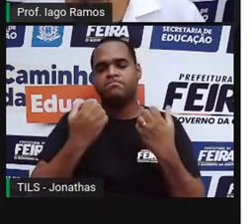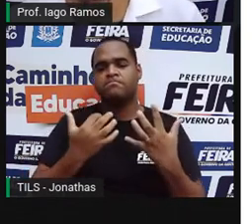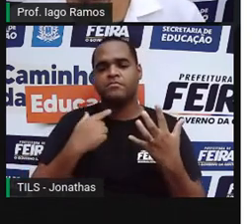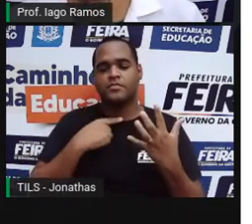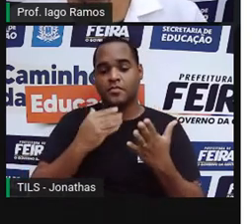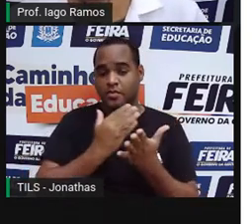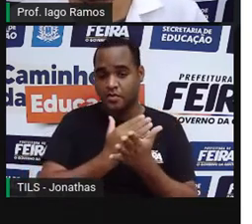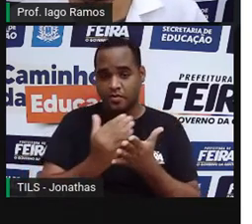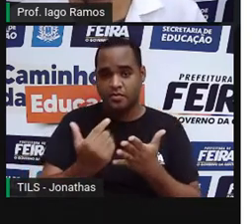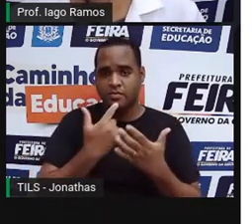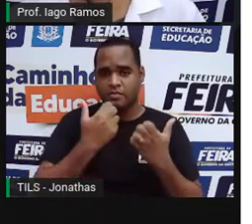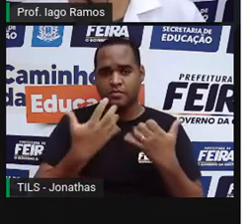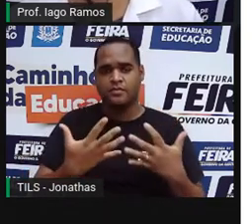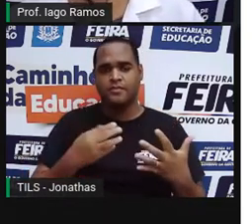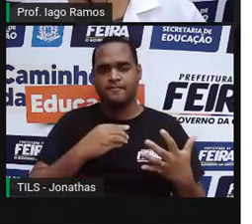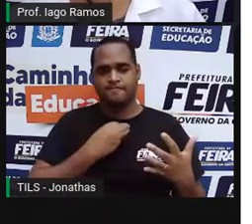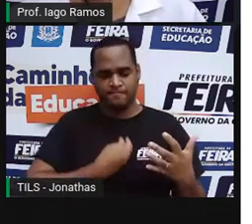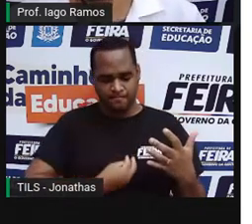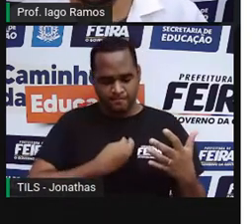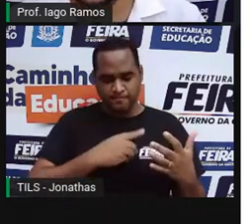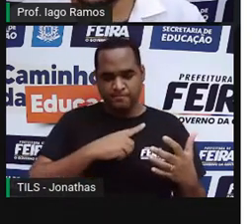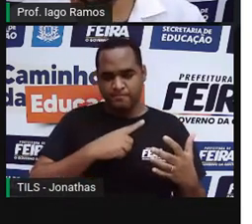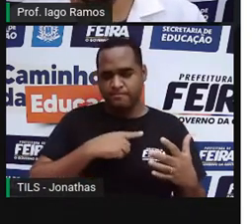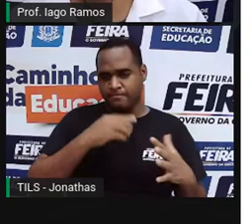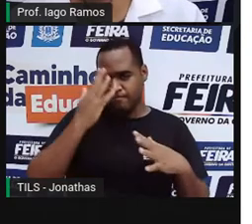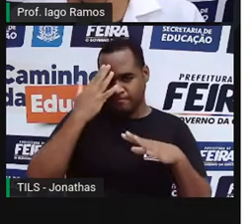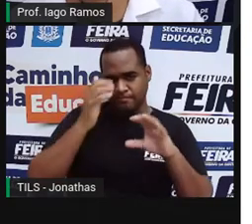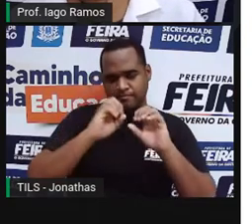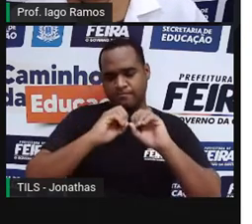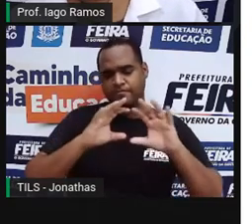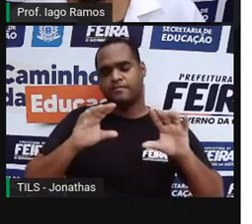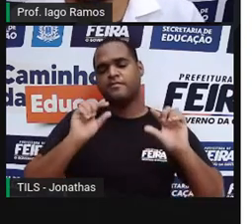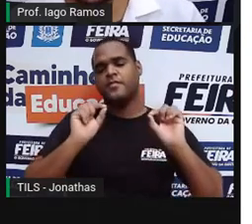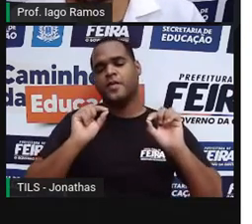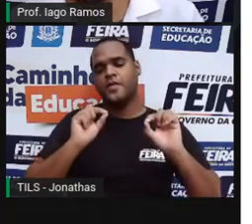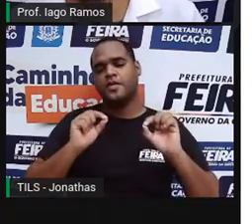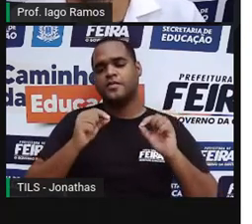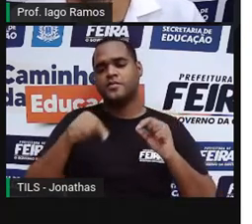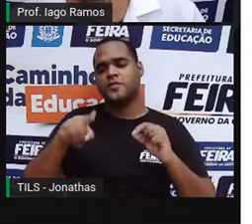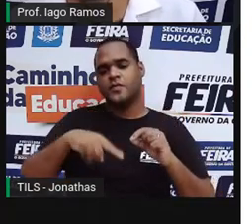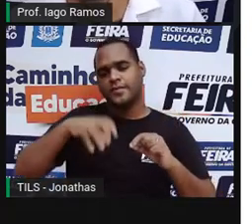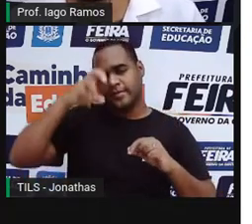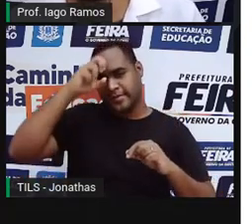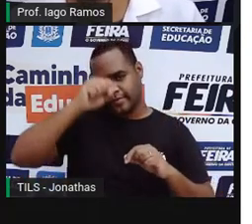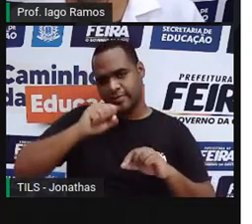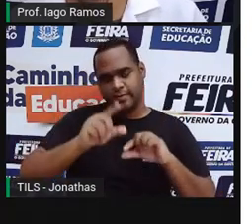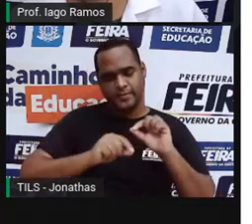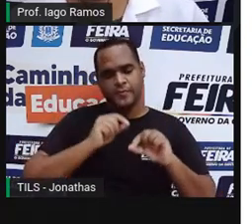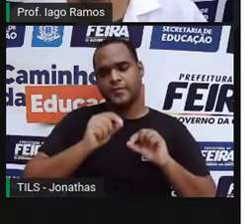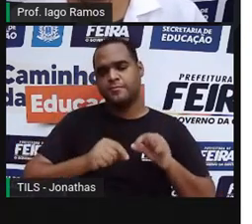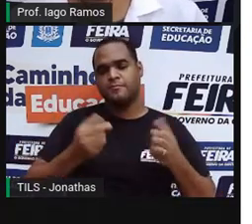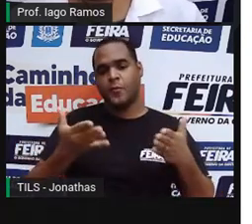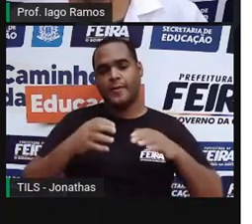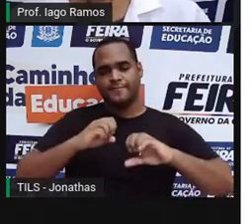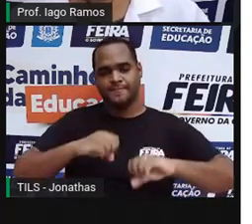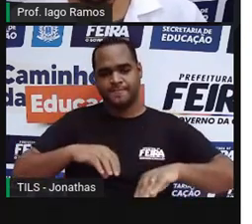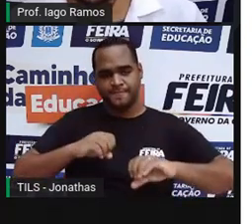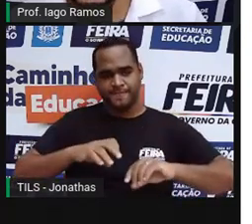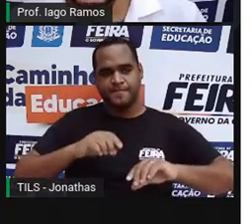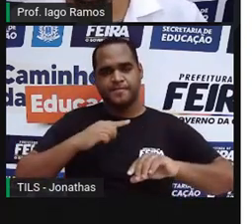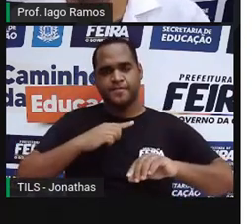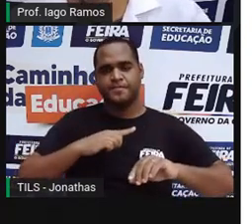hábito aqui para nós, é bom a gente tentar deixar claro o que é que a gente vai aprender na aula, certo? Ainda